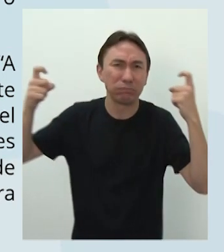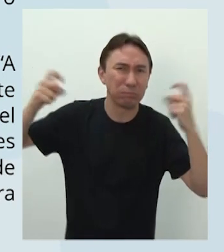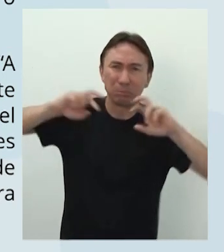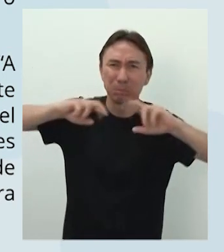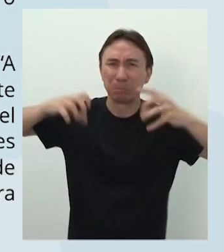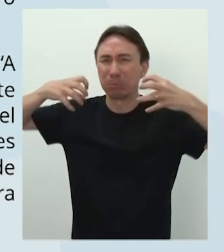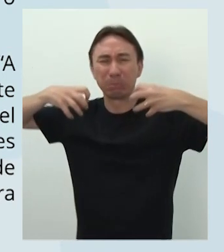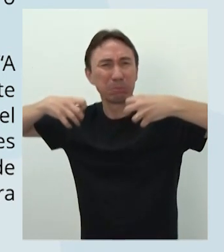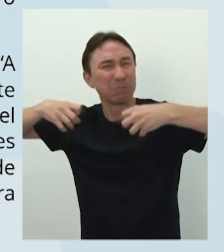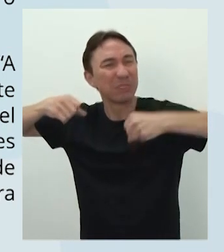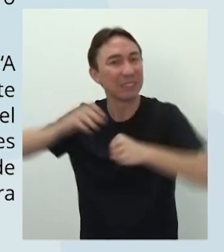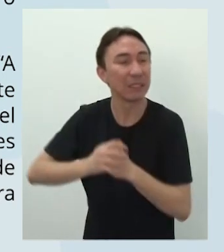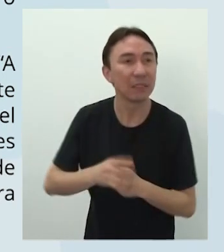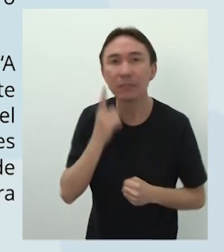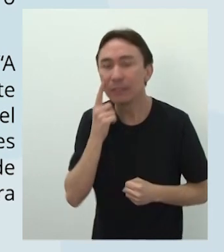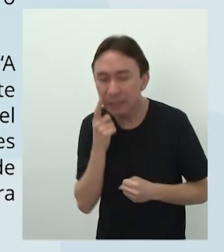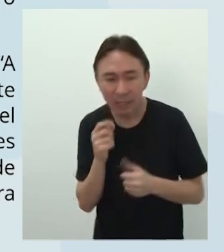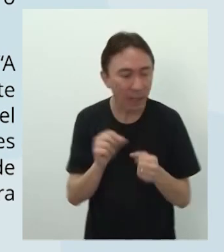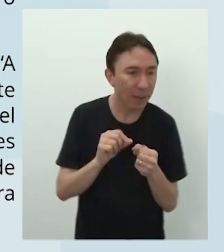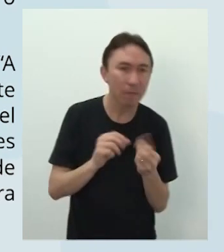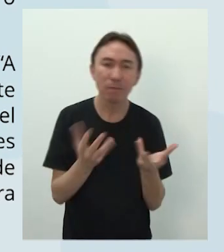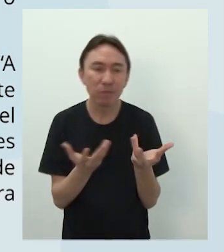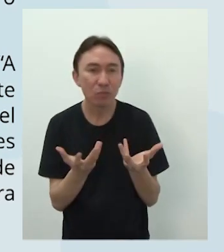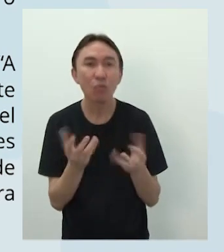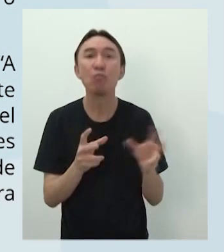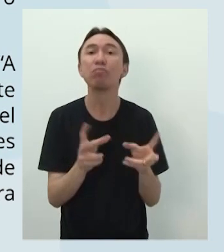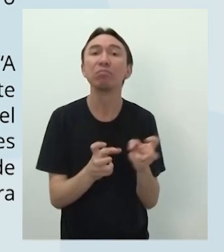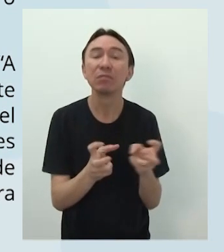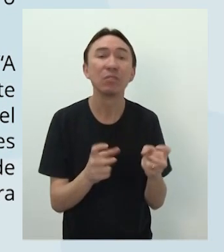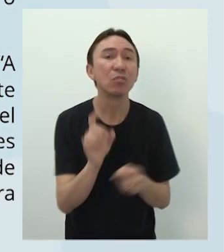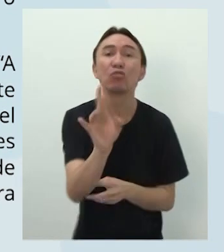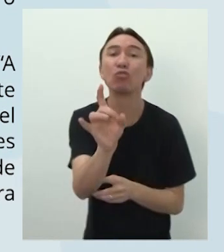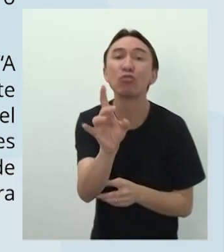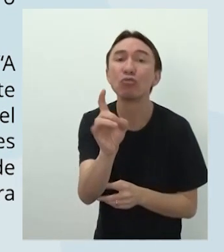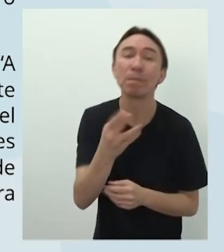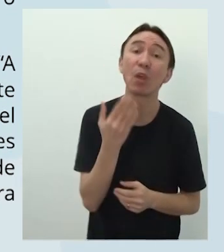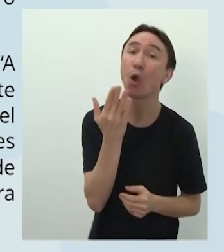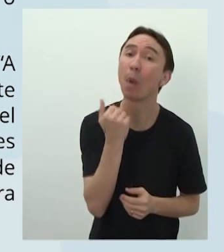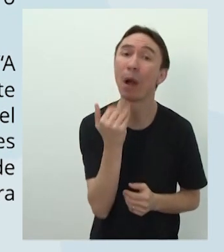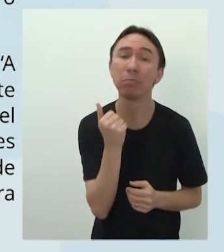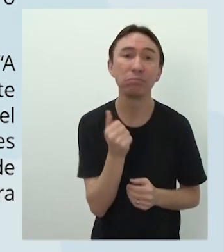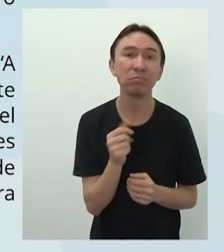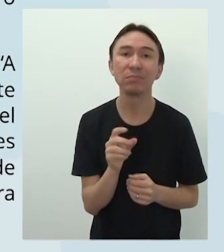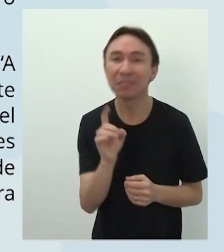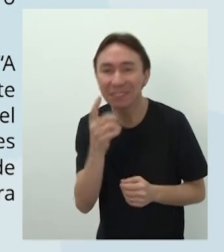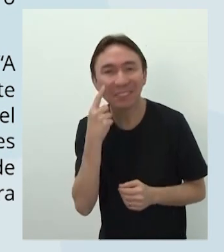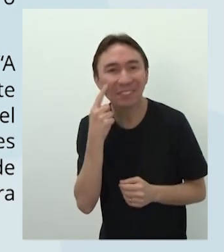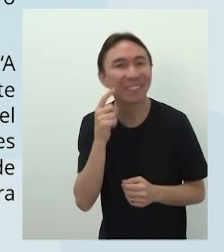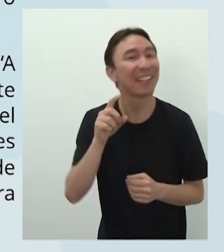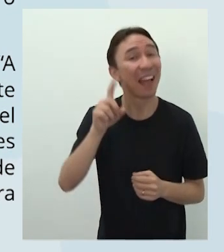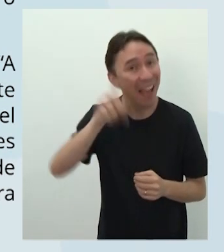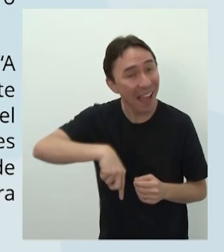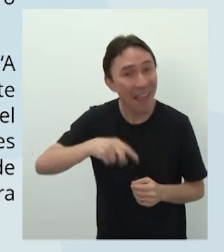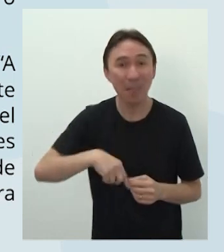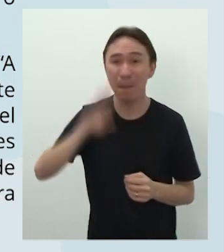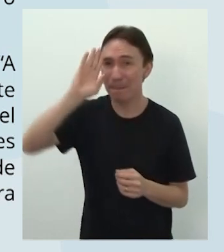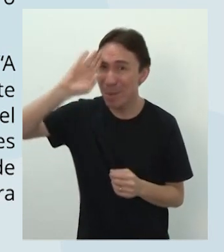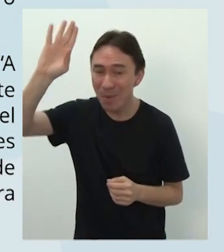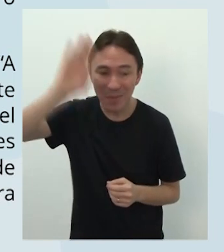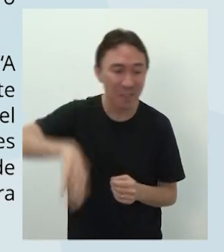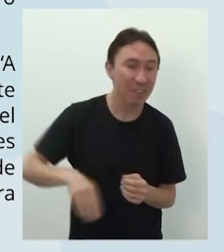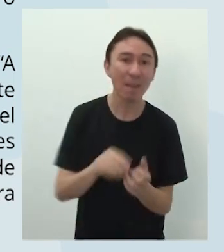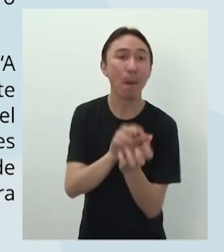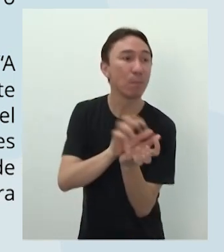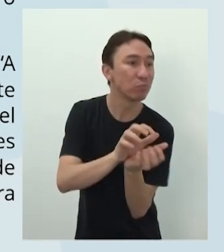o designer pensou em criar um jogo que envolvesse o ato de comer. Daí a ideia de o personagem principal comer as bolinhas.